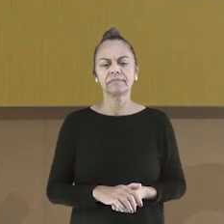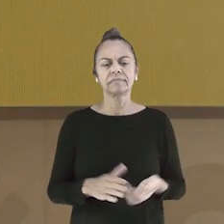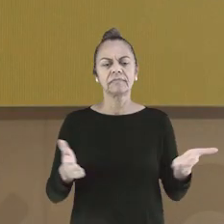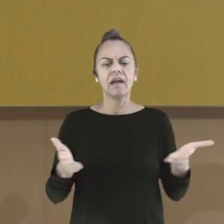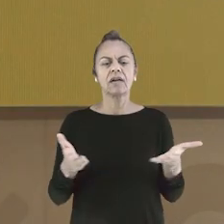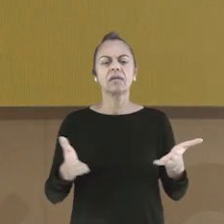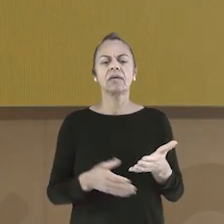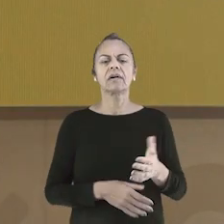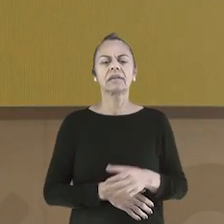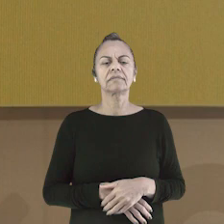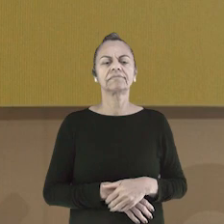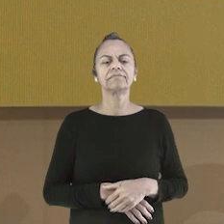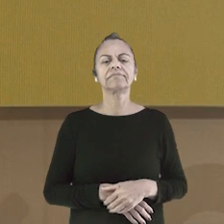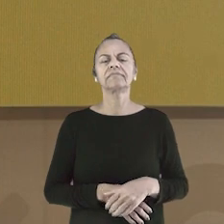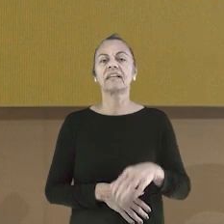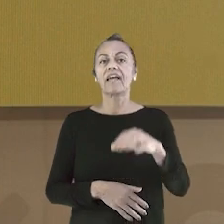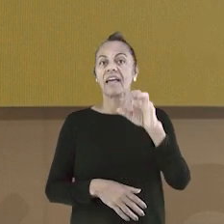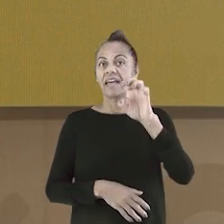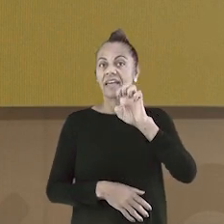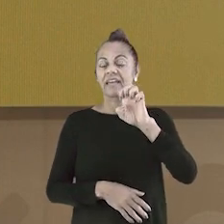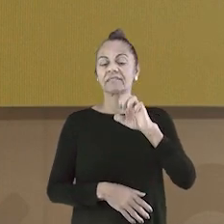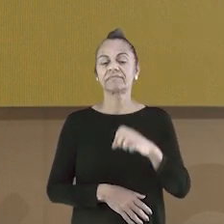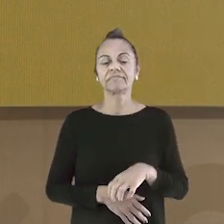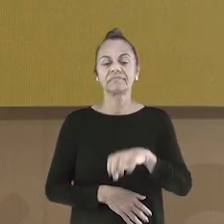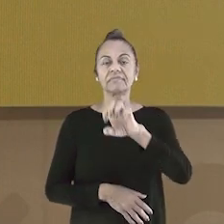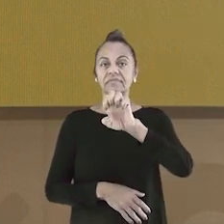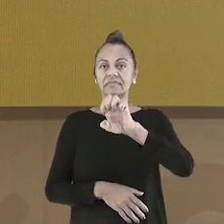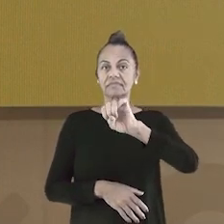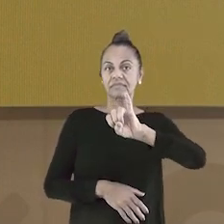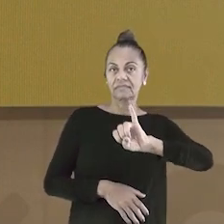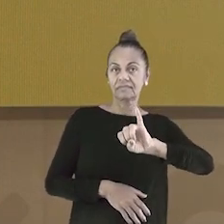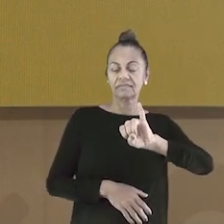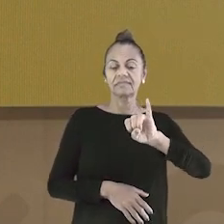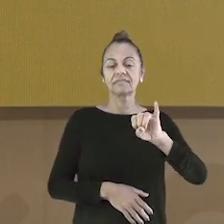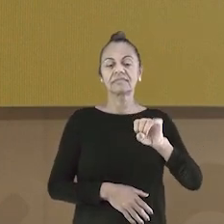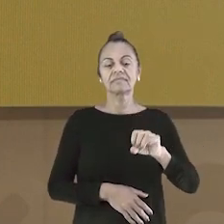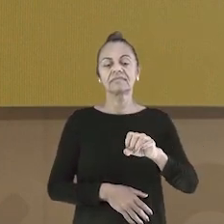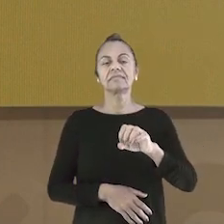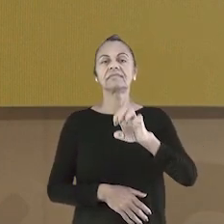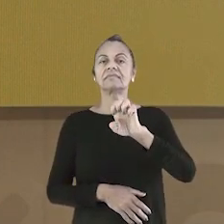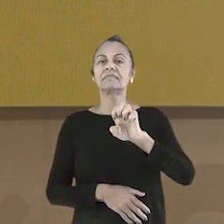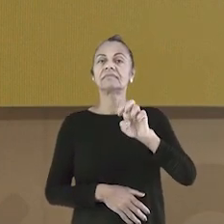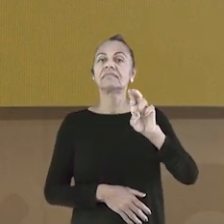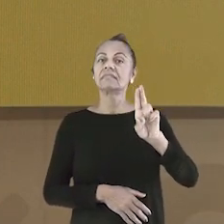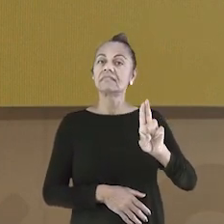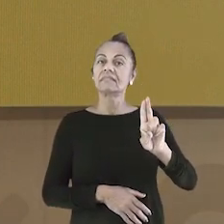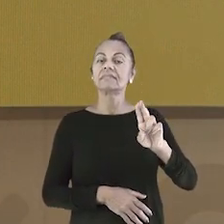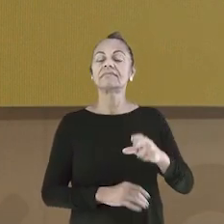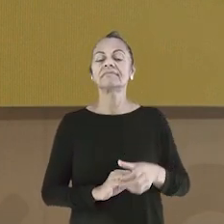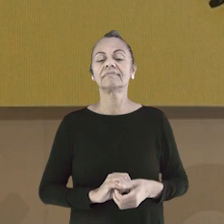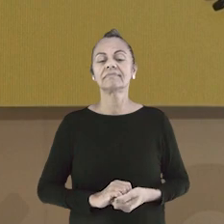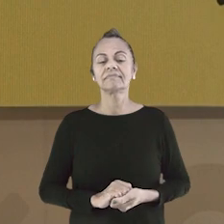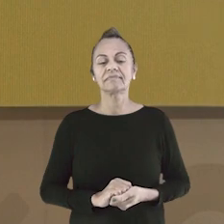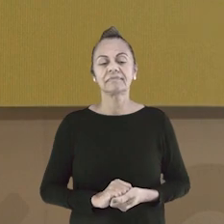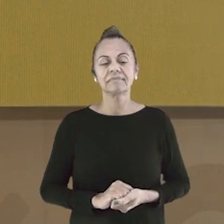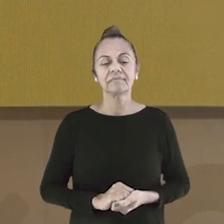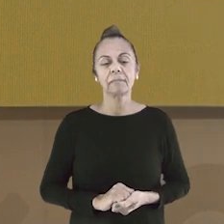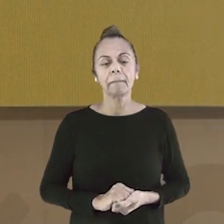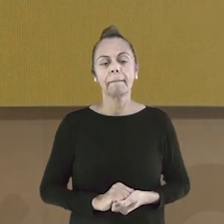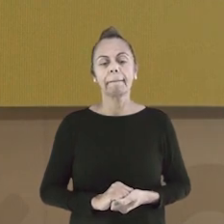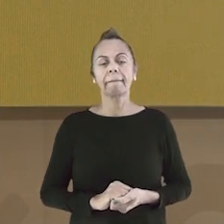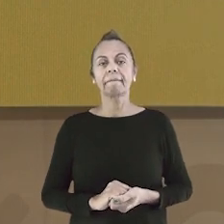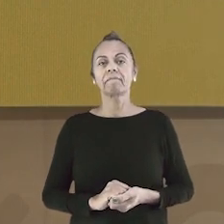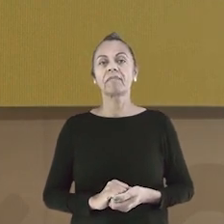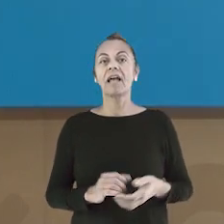Agora, vamos para a vogal E. Vamos escrevê-las. Escrevam aí, tá? Ele, eu.